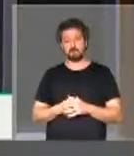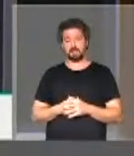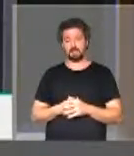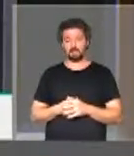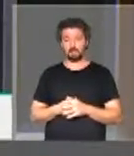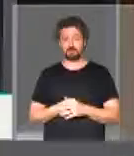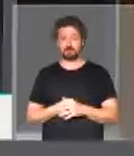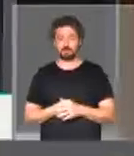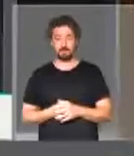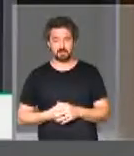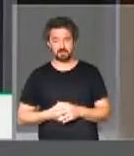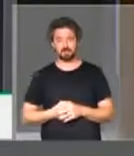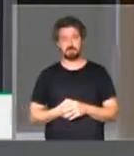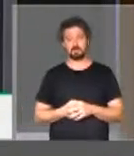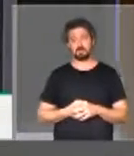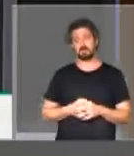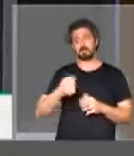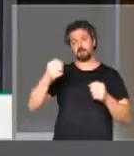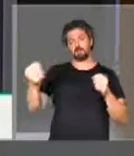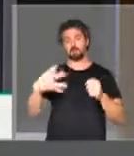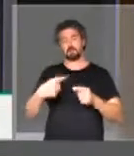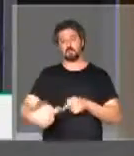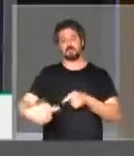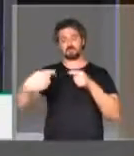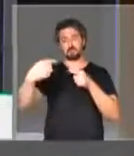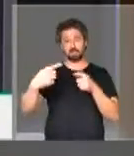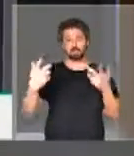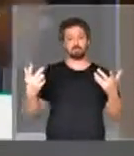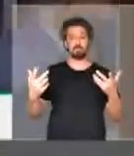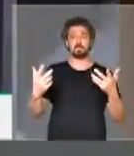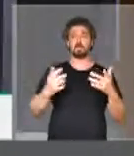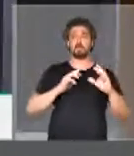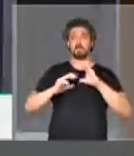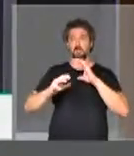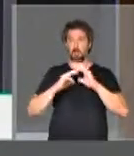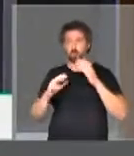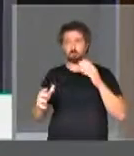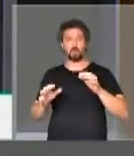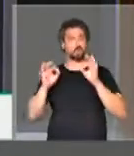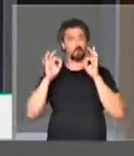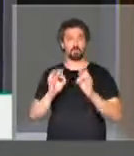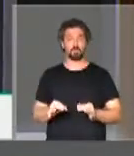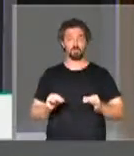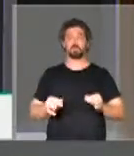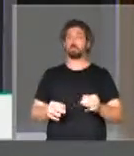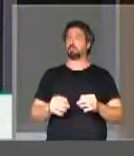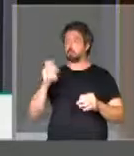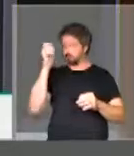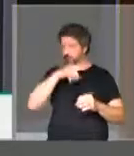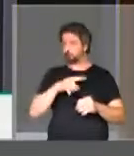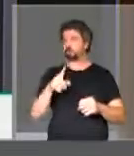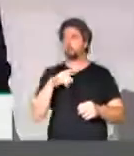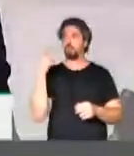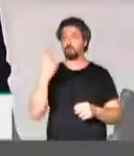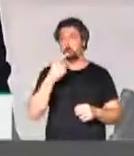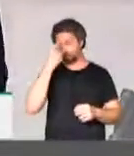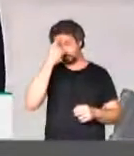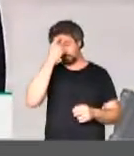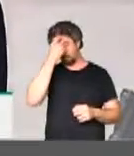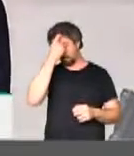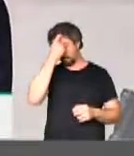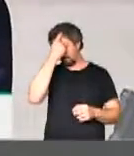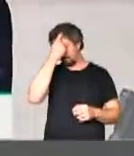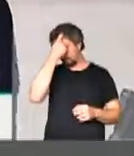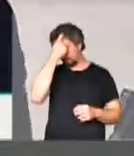globalizada, com desafios novos, com a plataforma de comunicação que, sem dúvida, é desafiadora para todos nós.